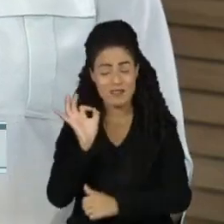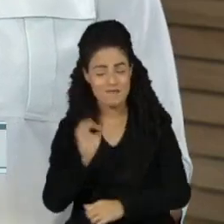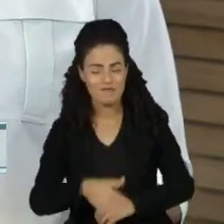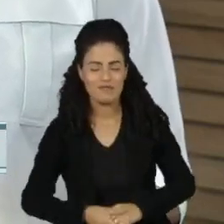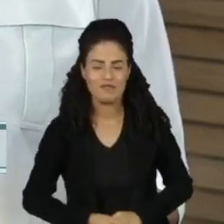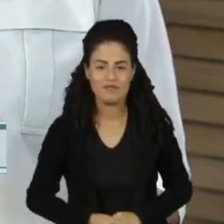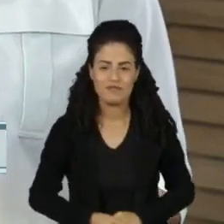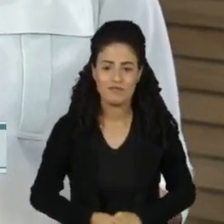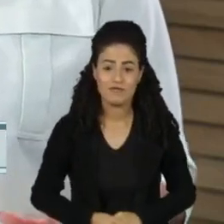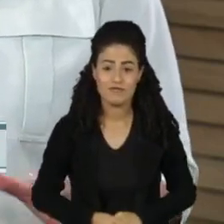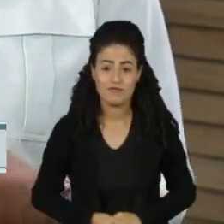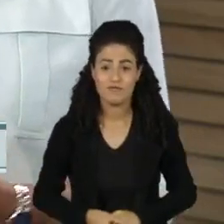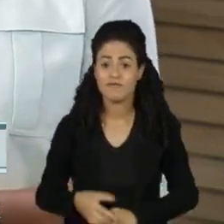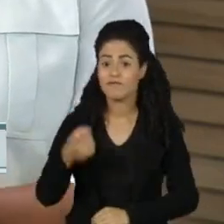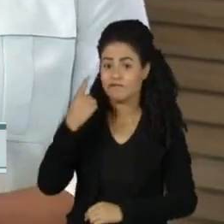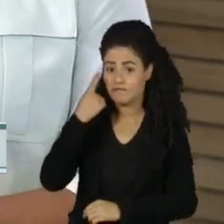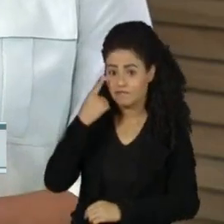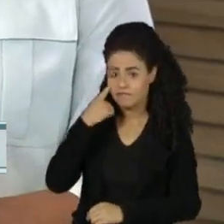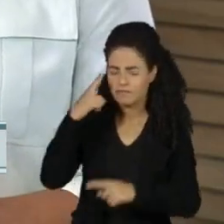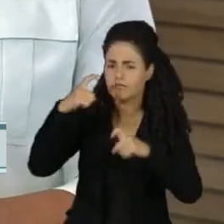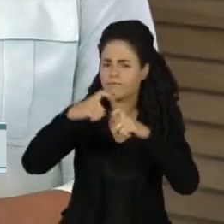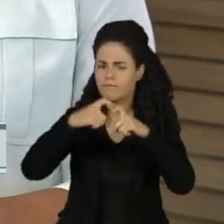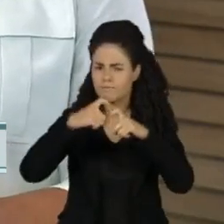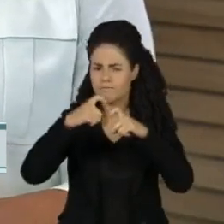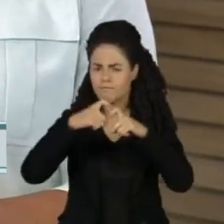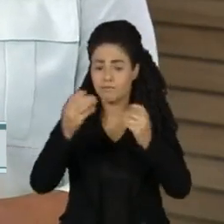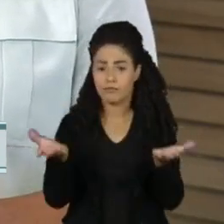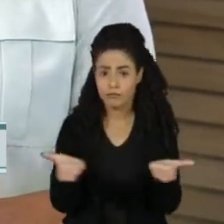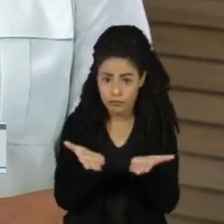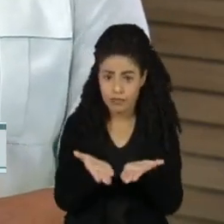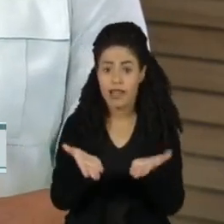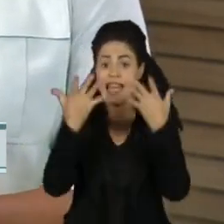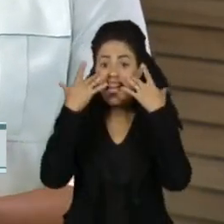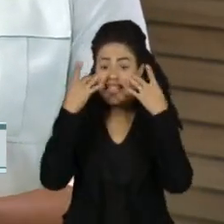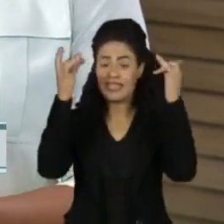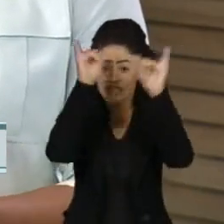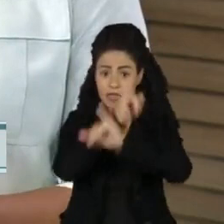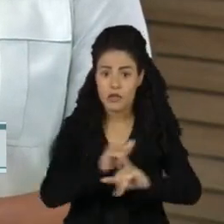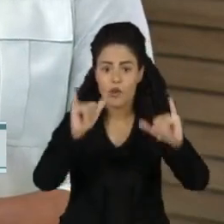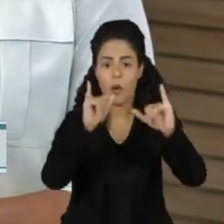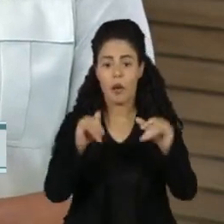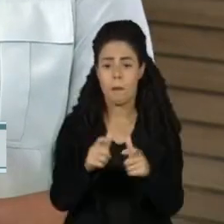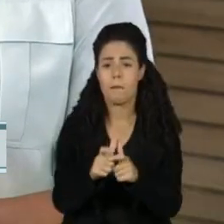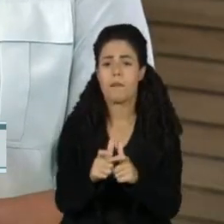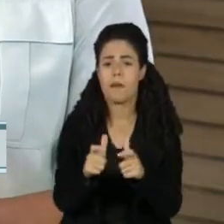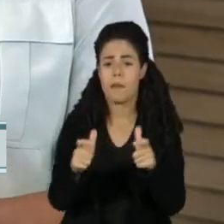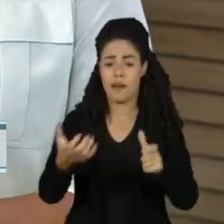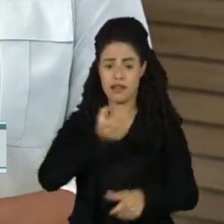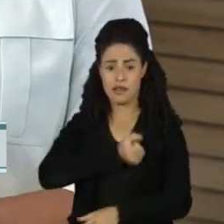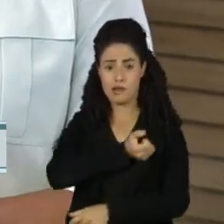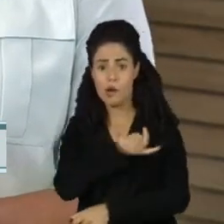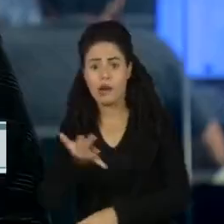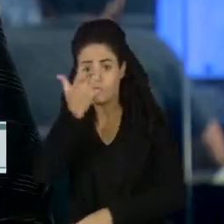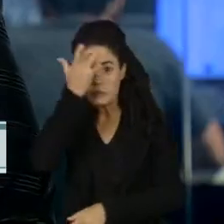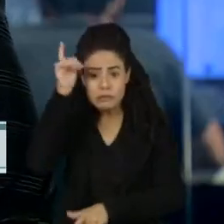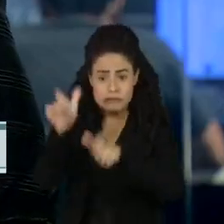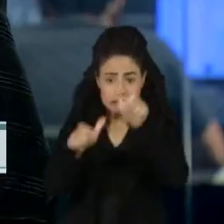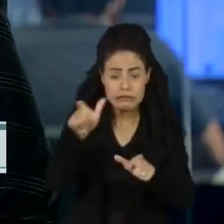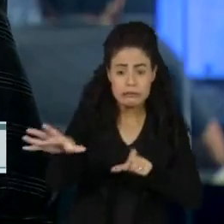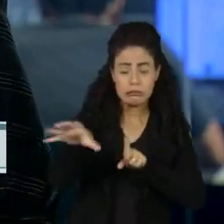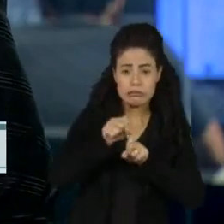A Associação Brasileira de Medicina emitiu um novo alerta para o número de casos de covid no Brasil.